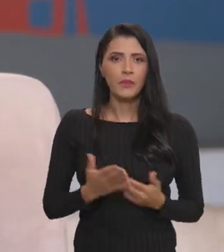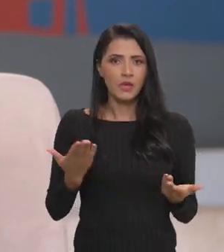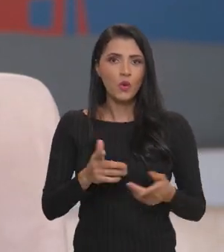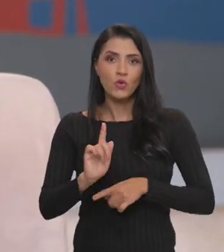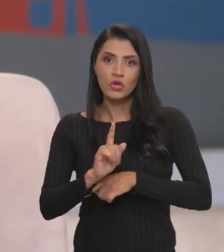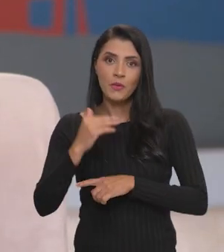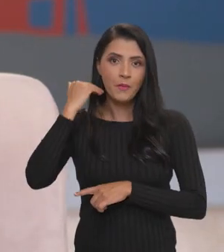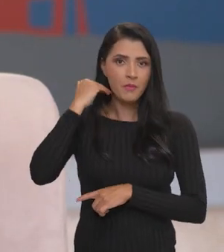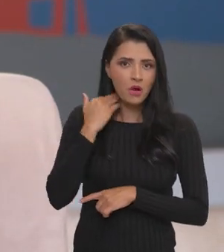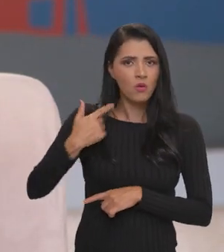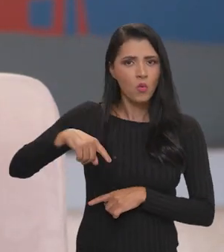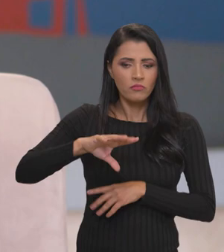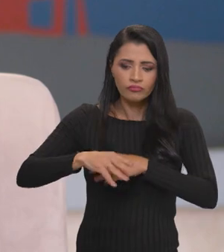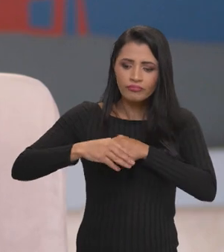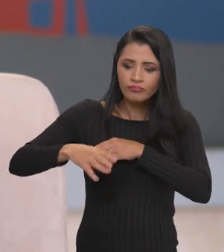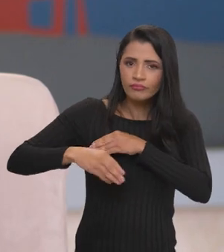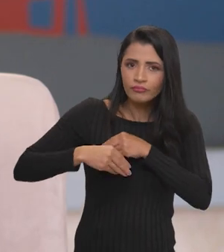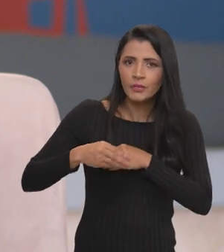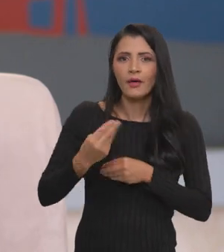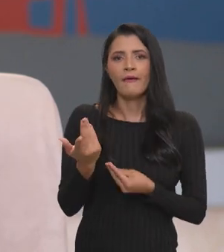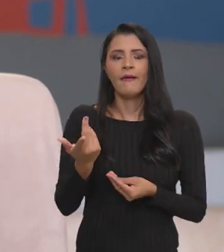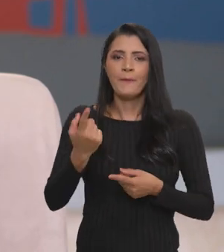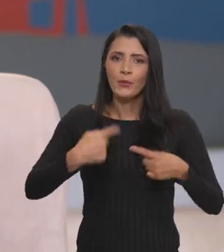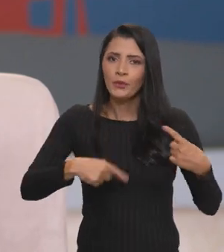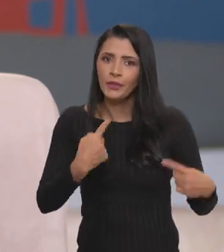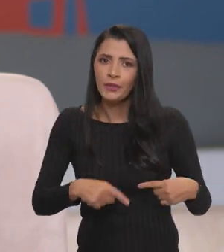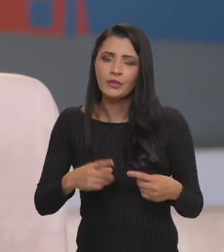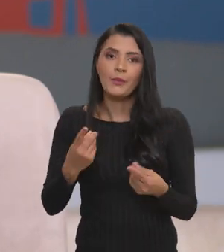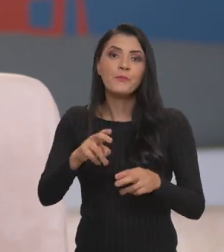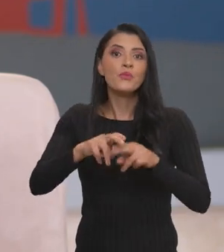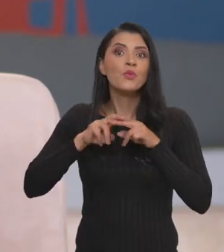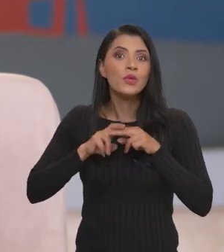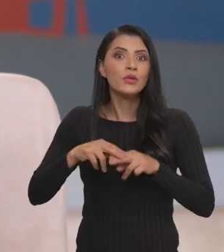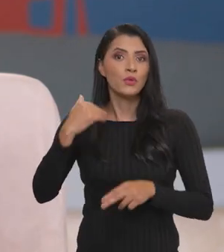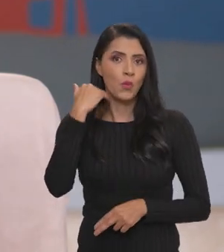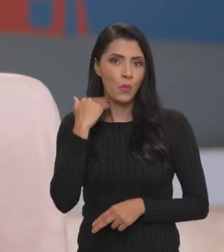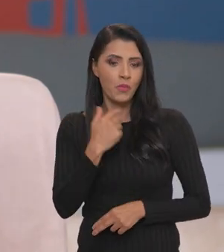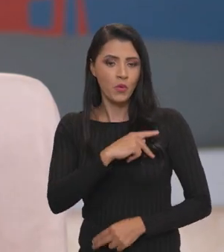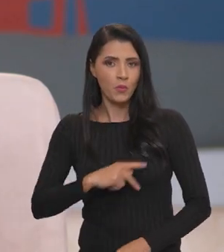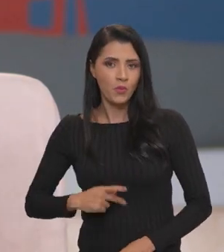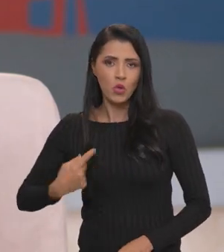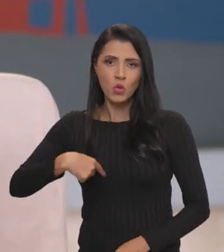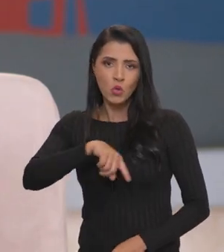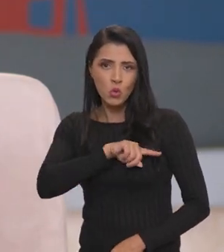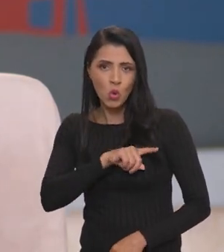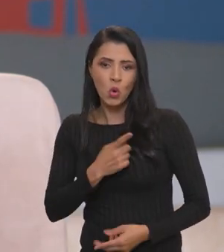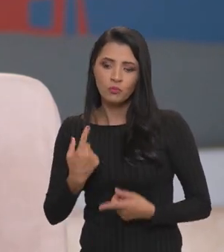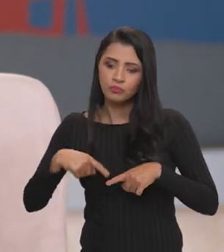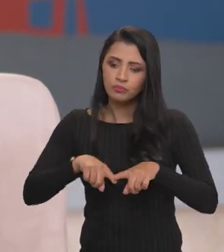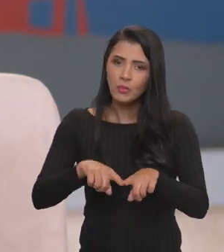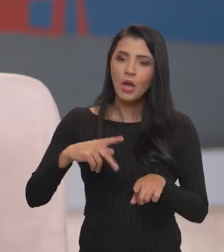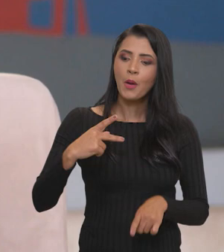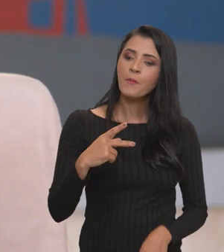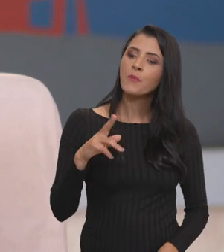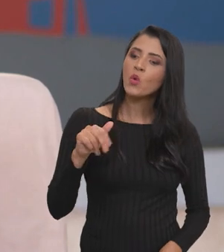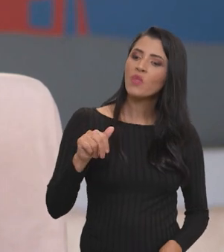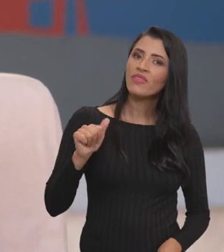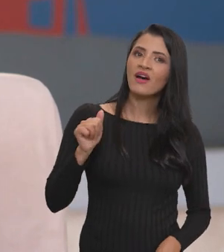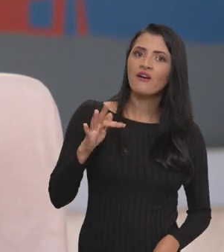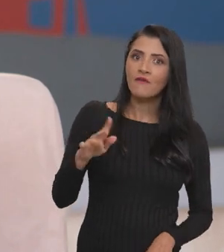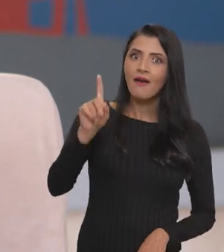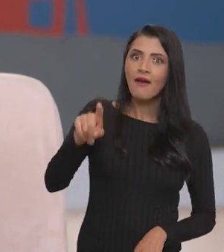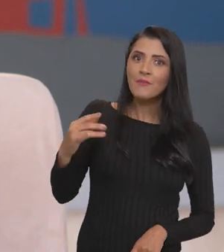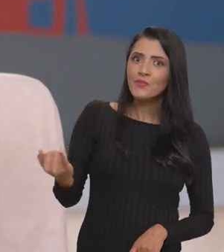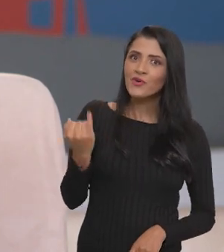extensão rural e é o gerente do banco. São eles que implementam a política para a agricultura familiar, por isso que os bancos públicos e os nossos parceiros do Pronaf são tão